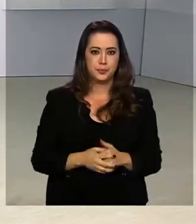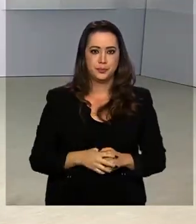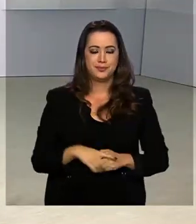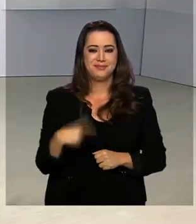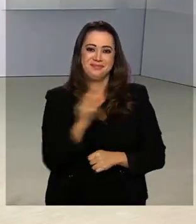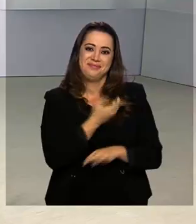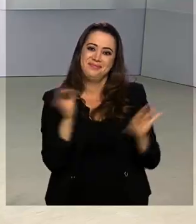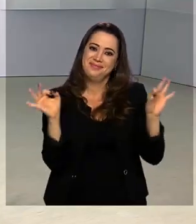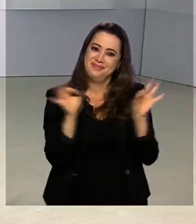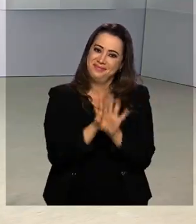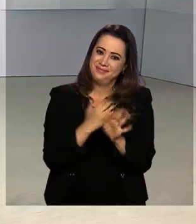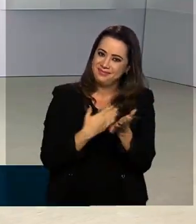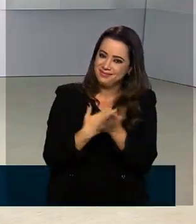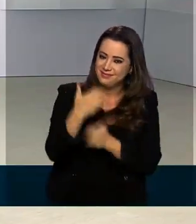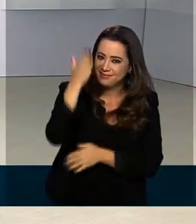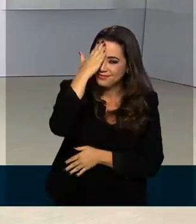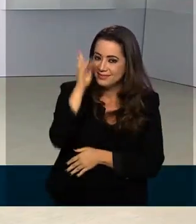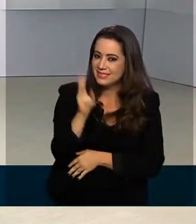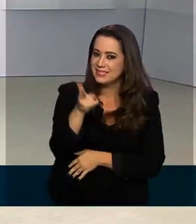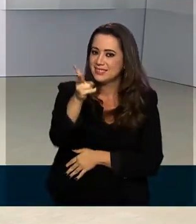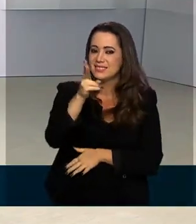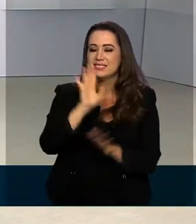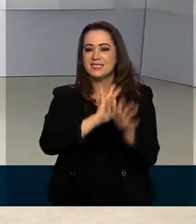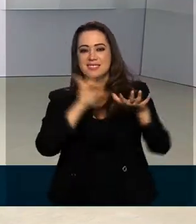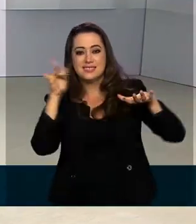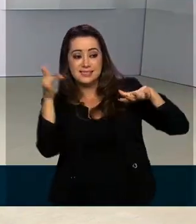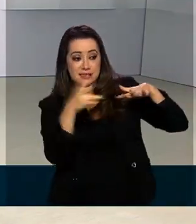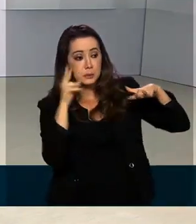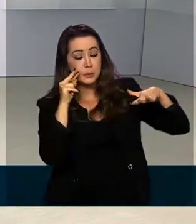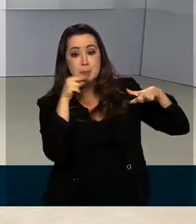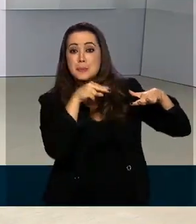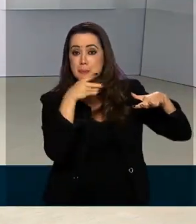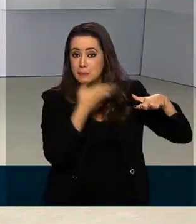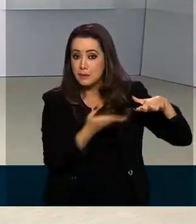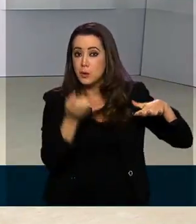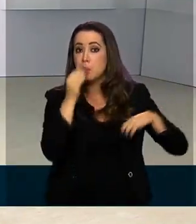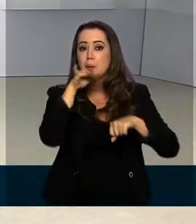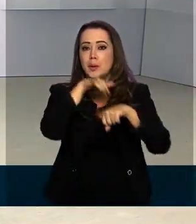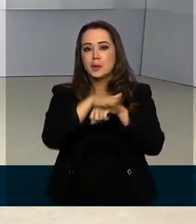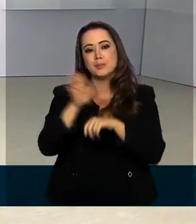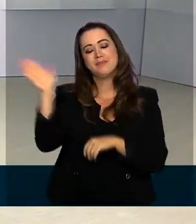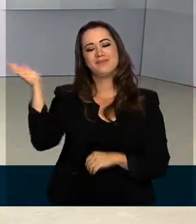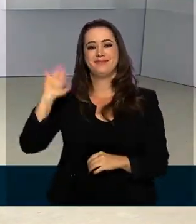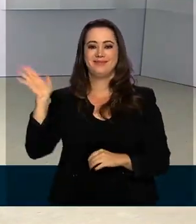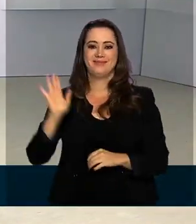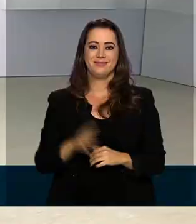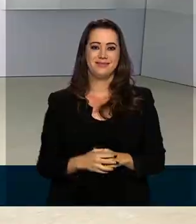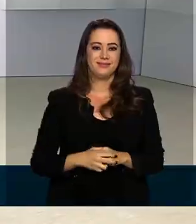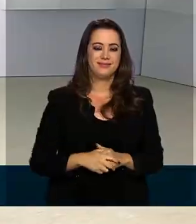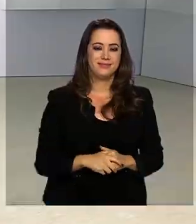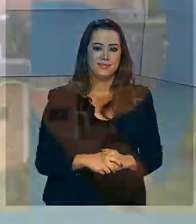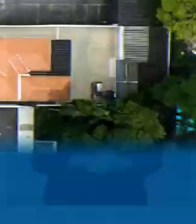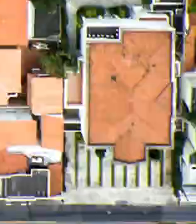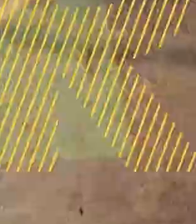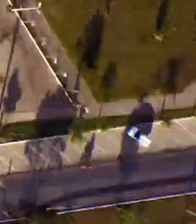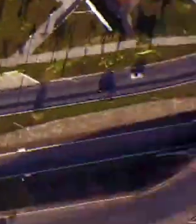A gente fica por aqui, continue bem informado, seguindo as nossas redes sociais. Boa noite para você e até amanhã.